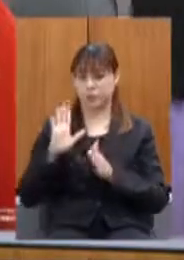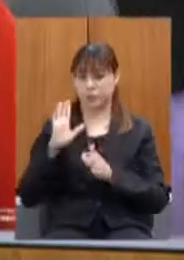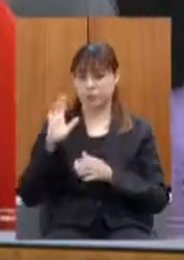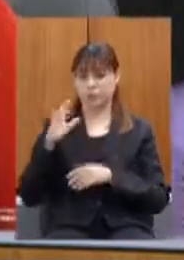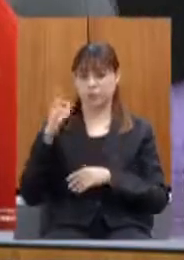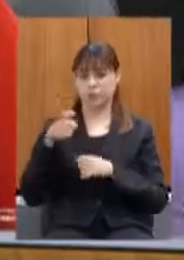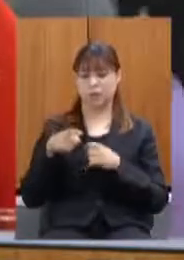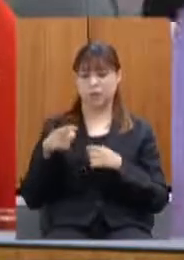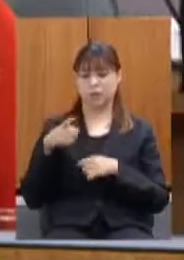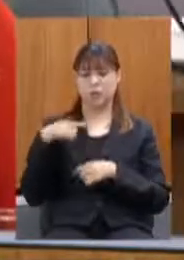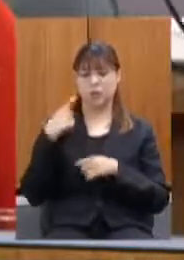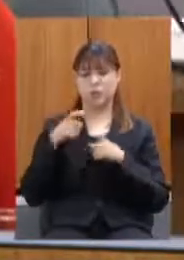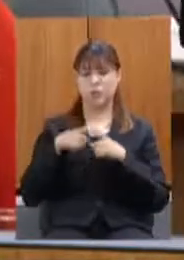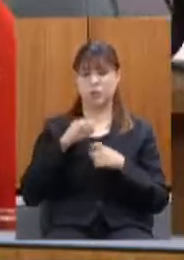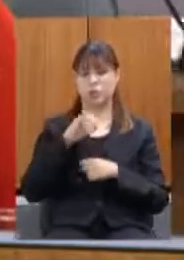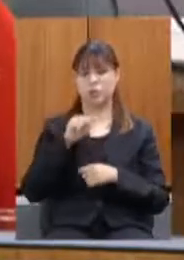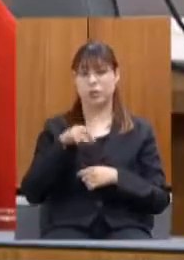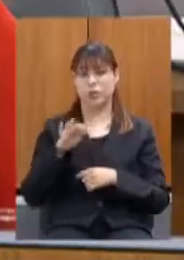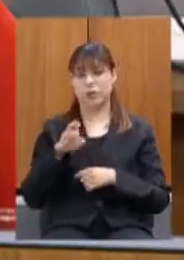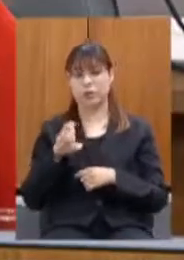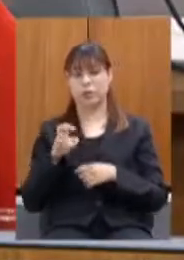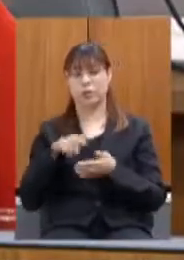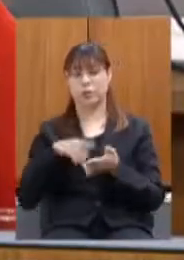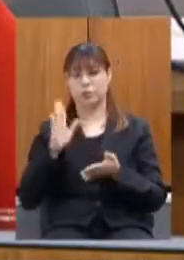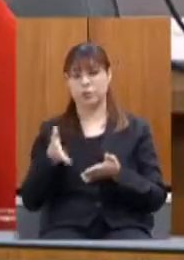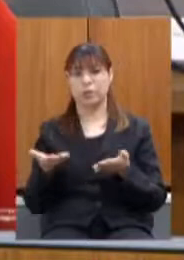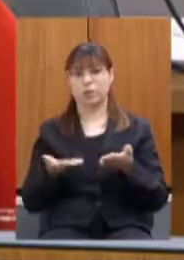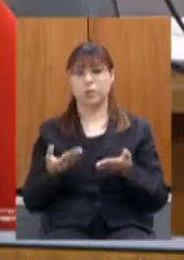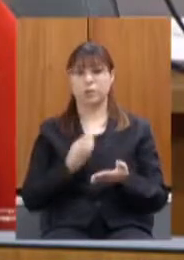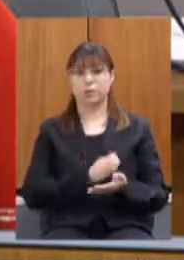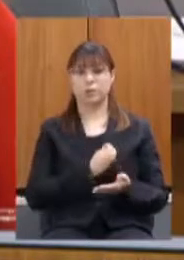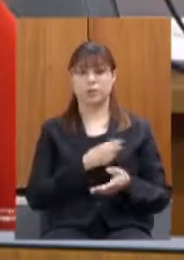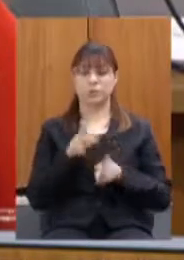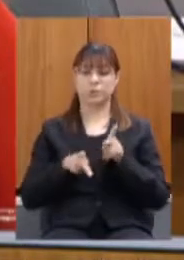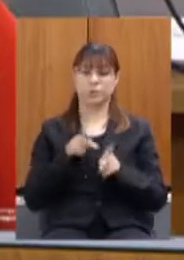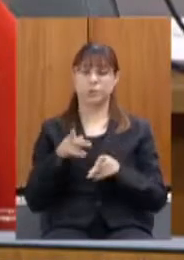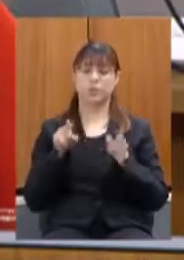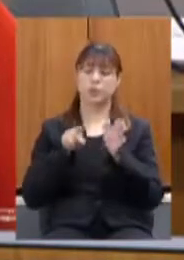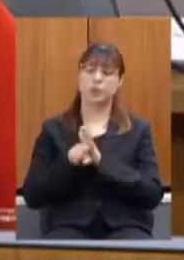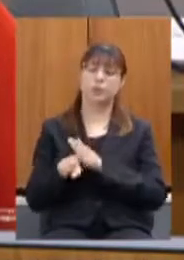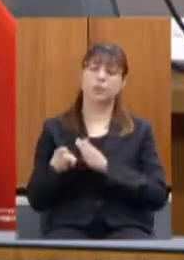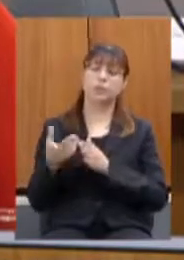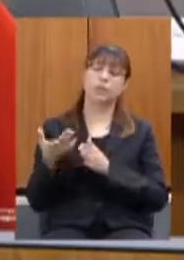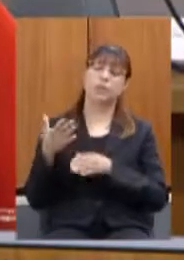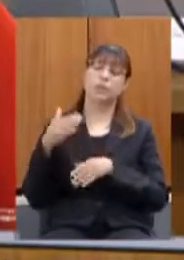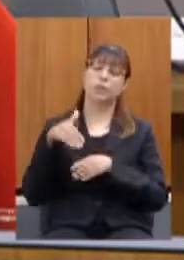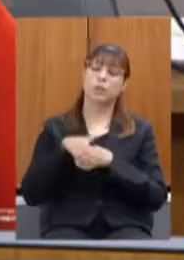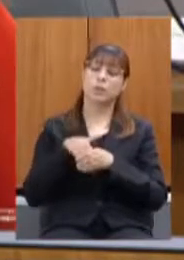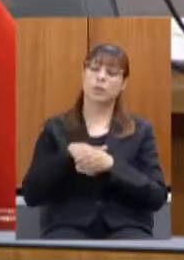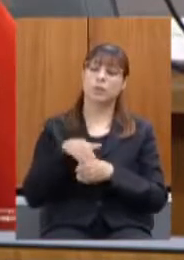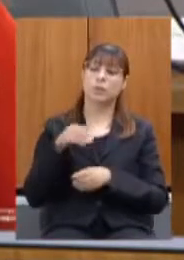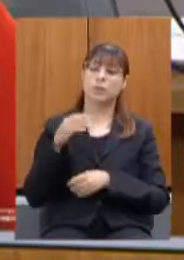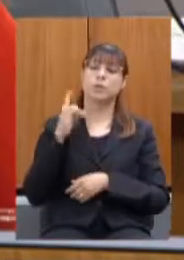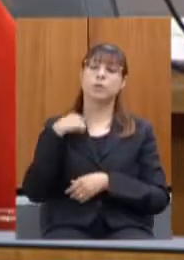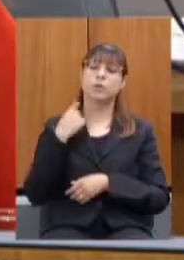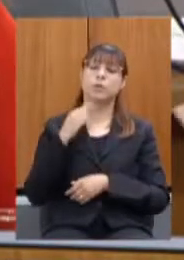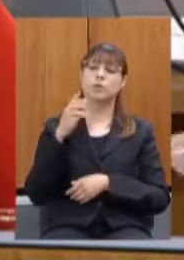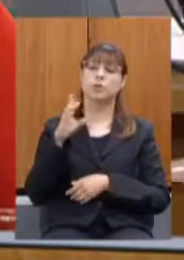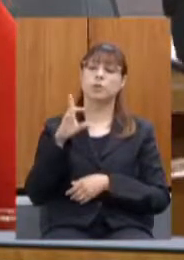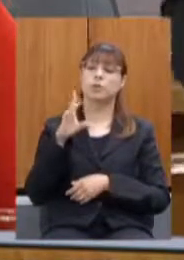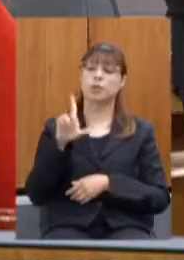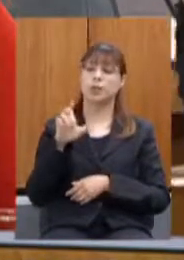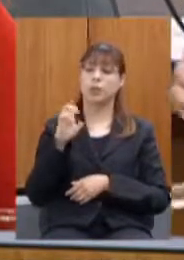Freire pela comissão de participação popular pergunto ao deputado Leonidio como vota em relação aos requerimentos